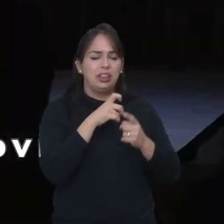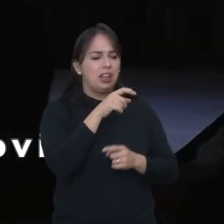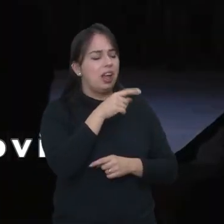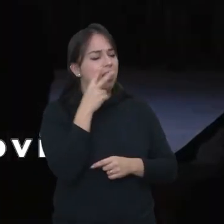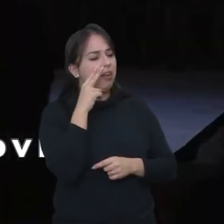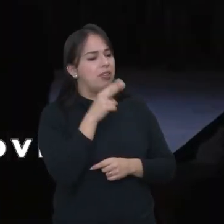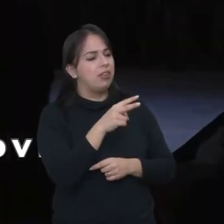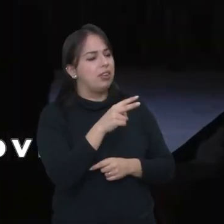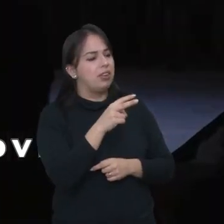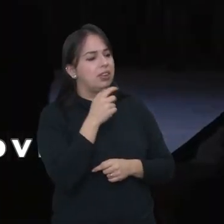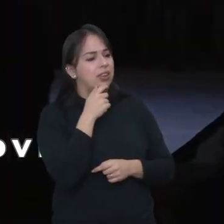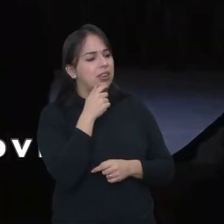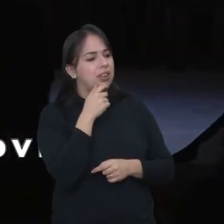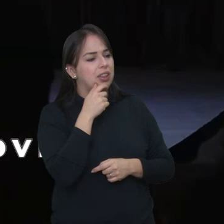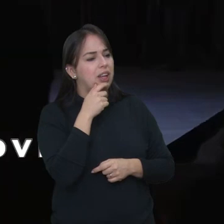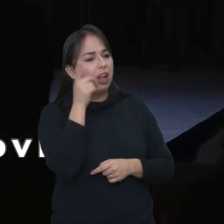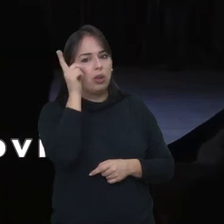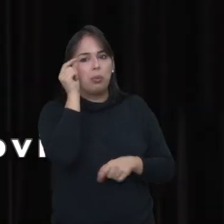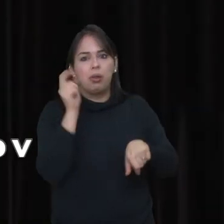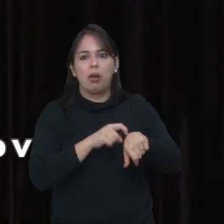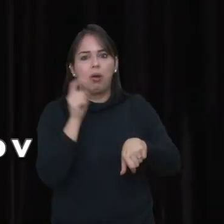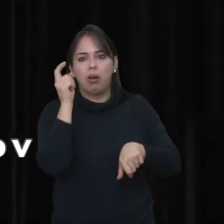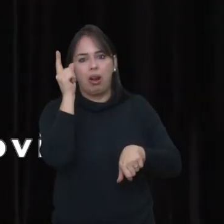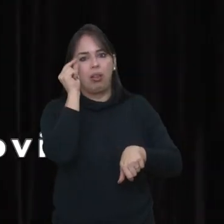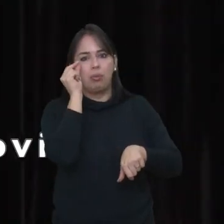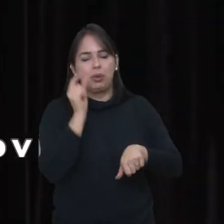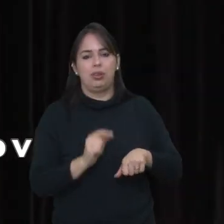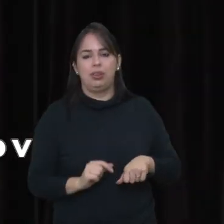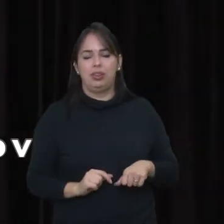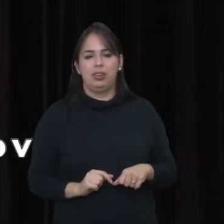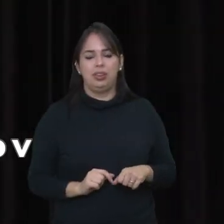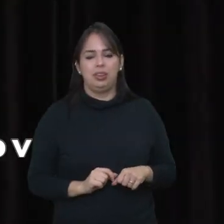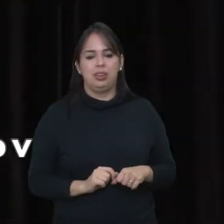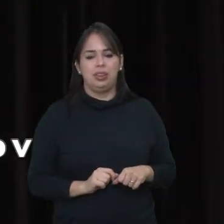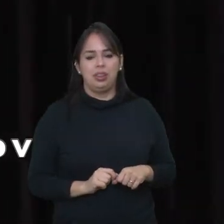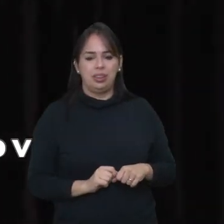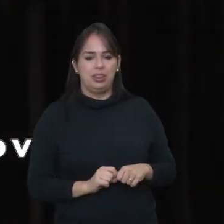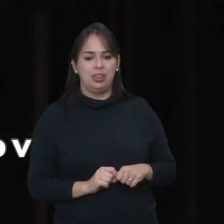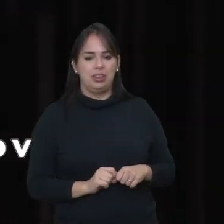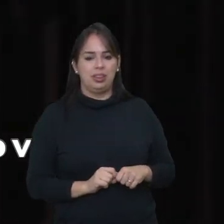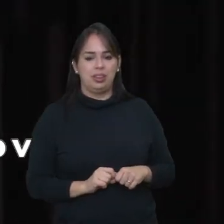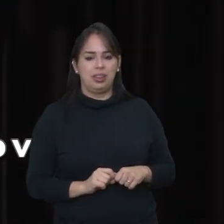E foi foda Eu vi nos olhos dela Que ela tinha dormido É